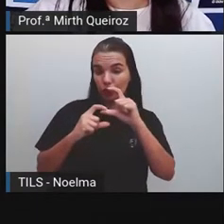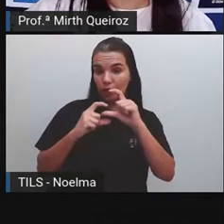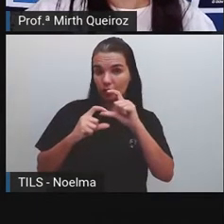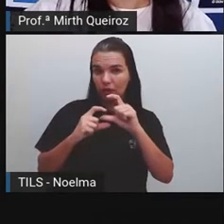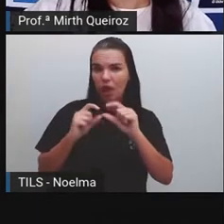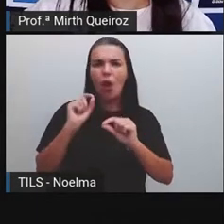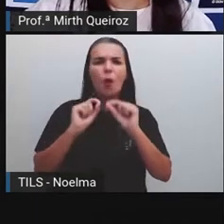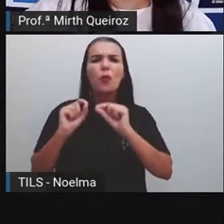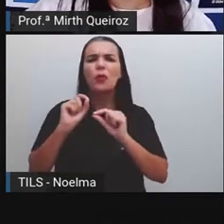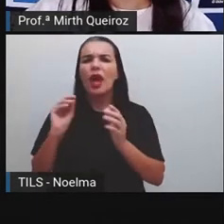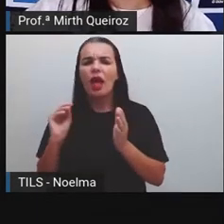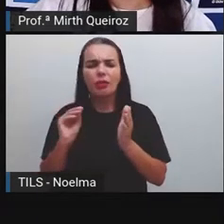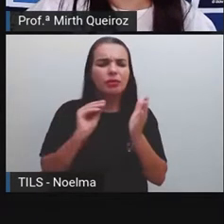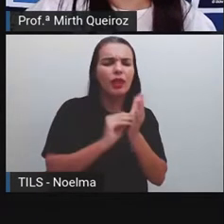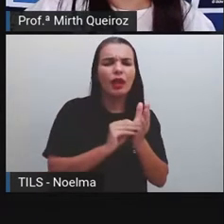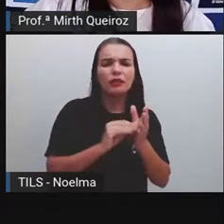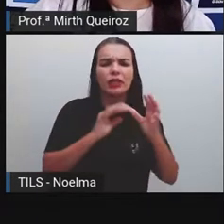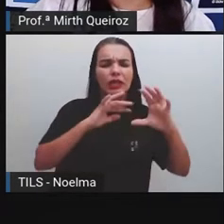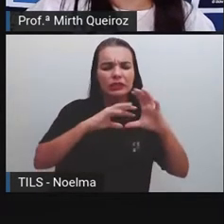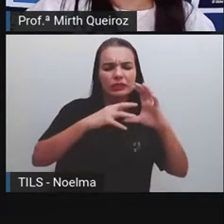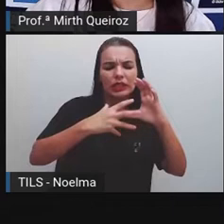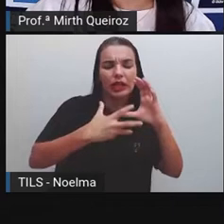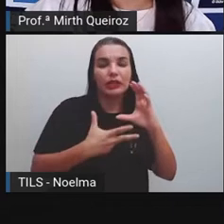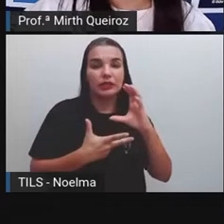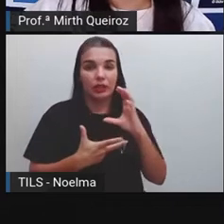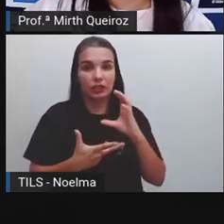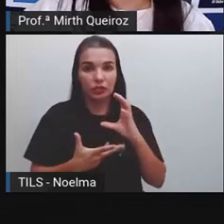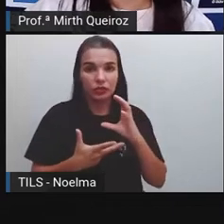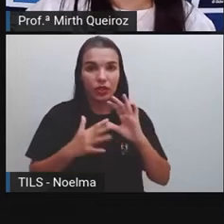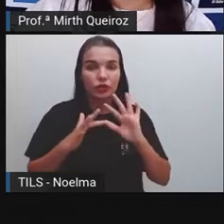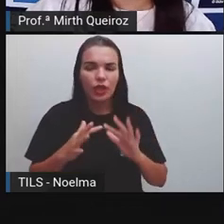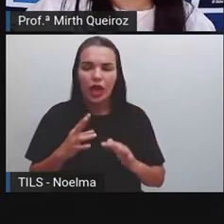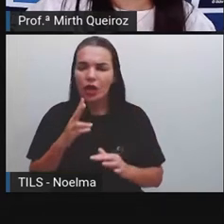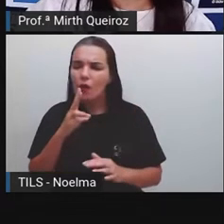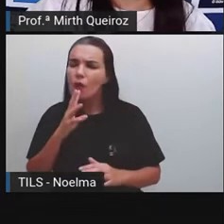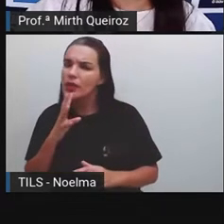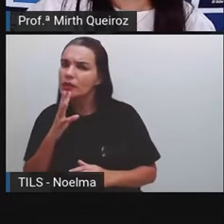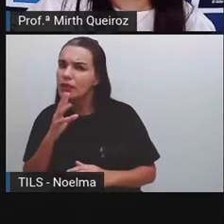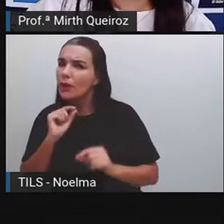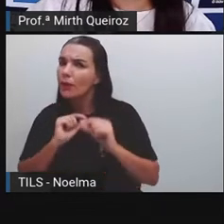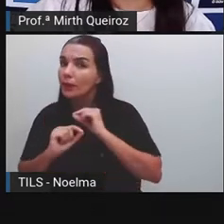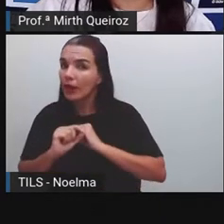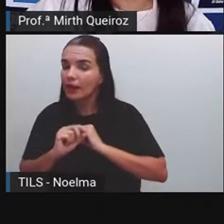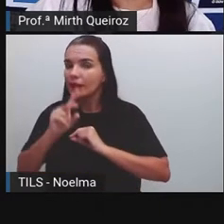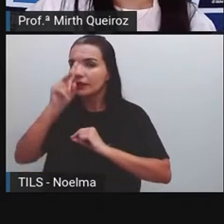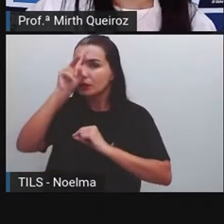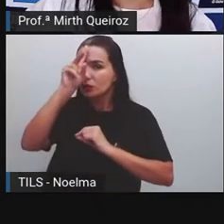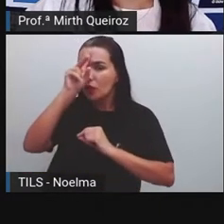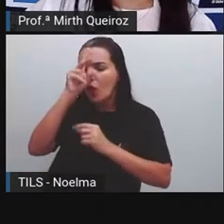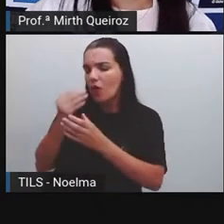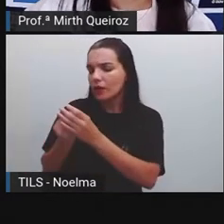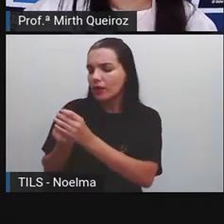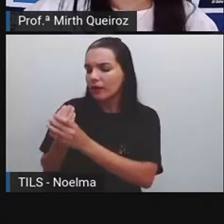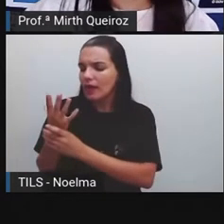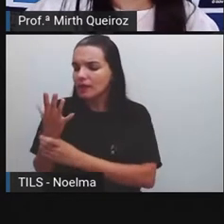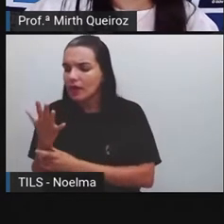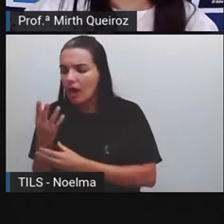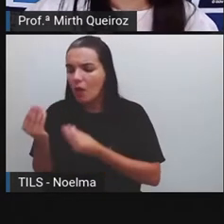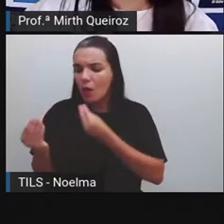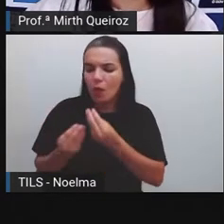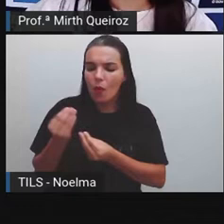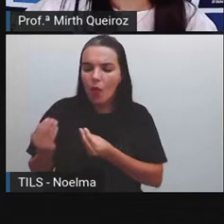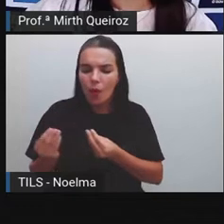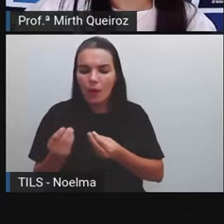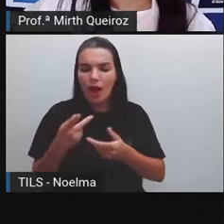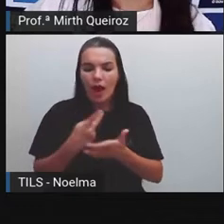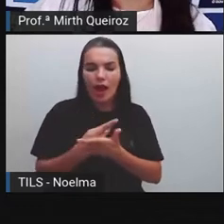histórias em quadrinhos. Nosso primeiro momento, nós conhecemos um pouquinho da história das histórias em quadrinhos, né? Nós falamos